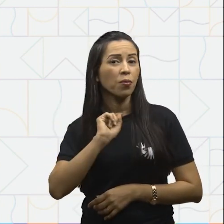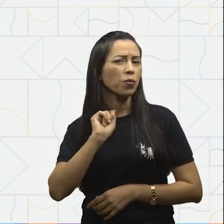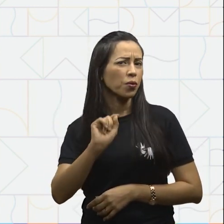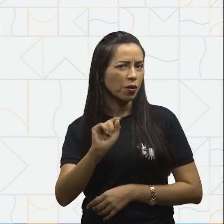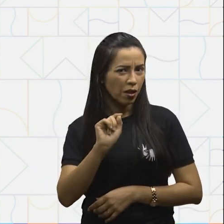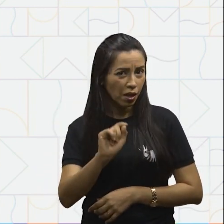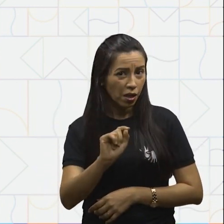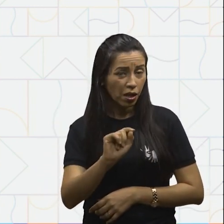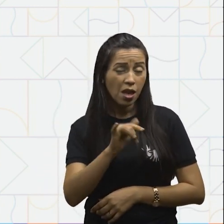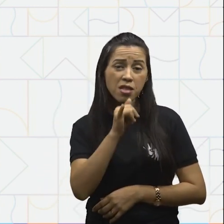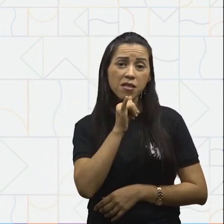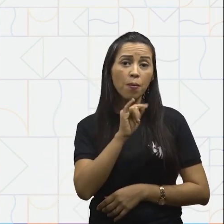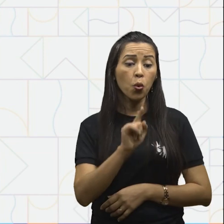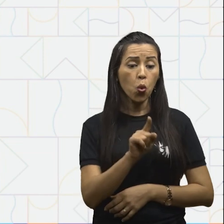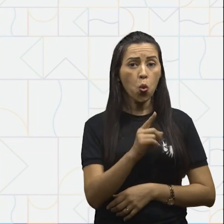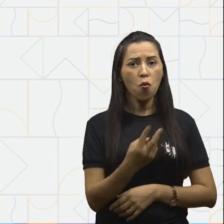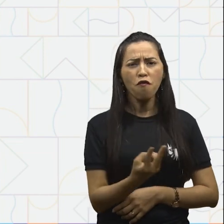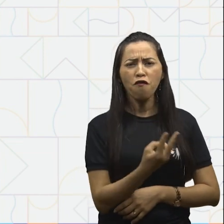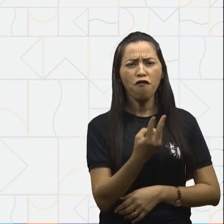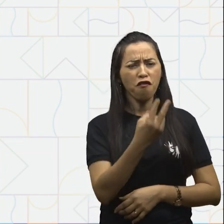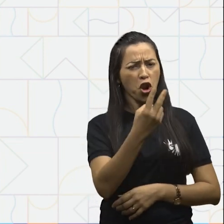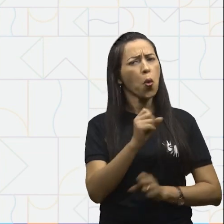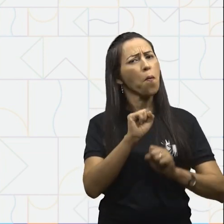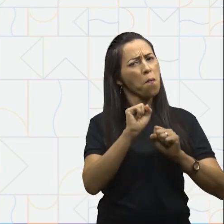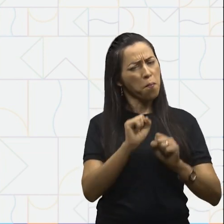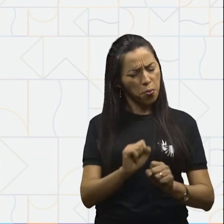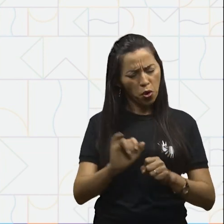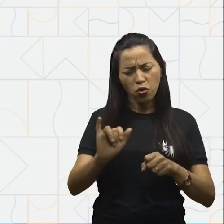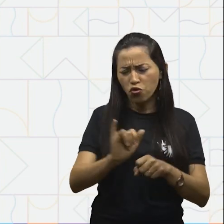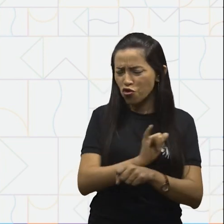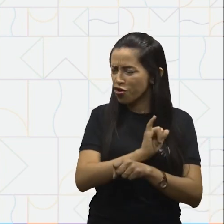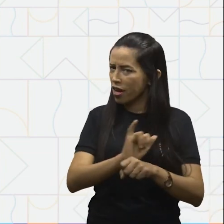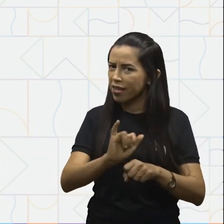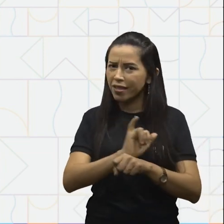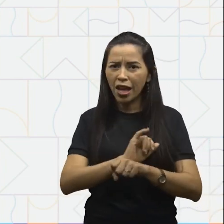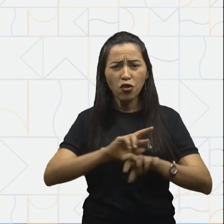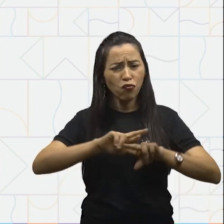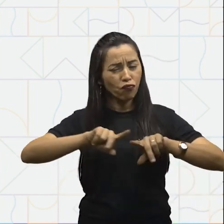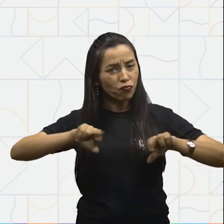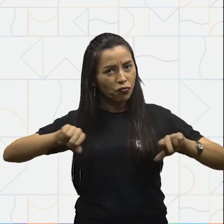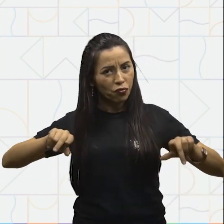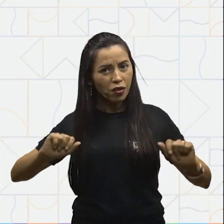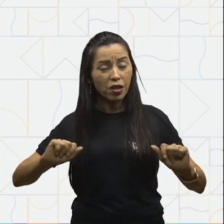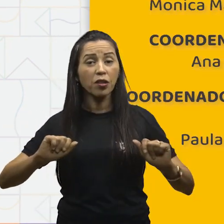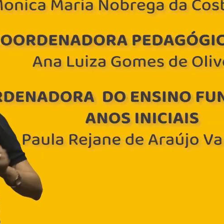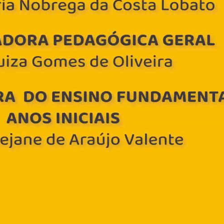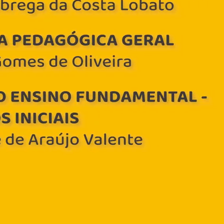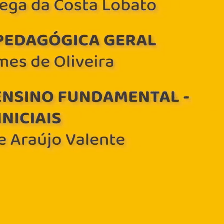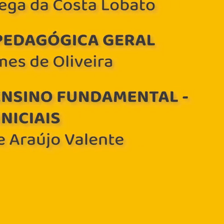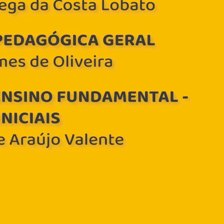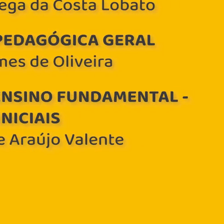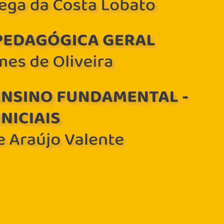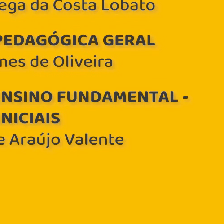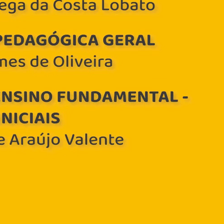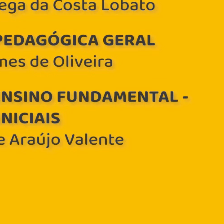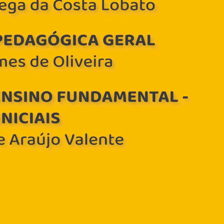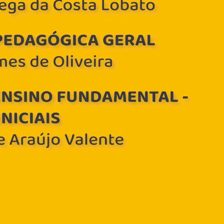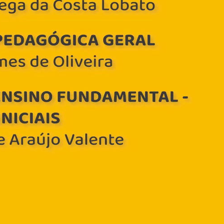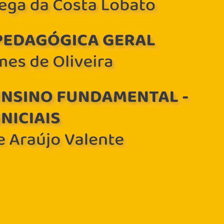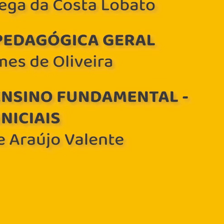valor pode ser representado de várias formas, de várias maneiras. Agora,